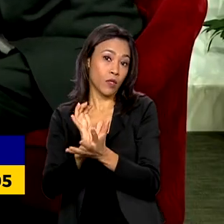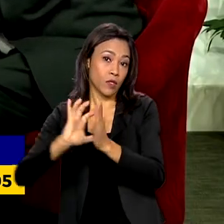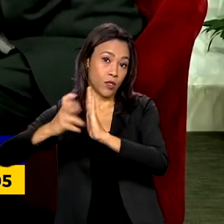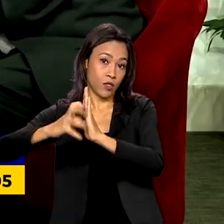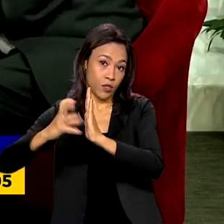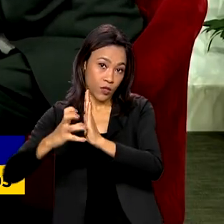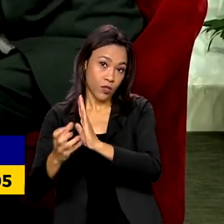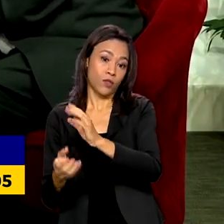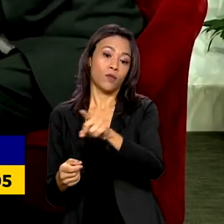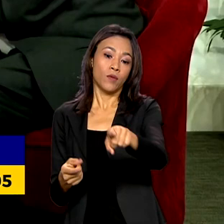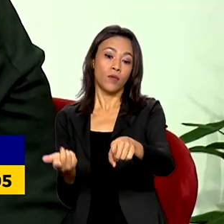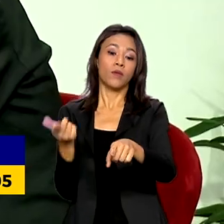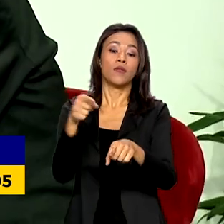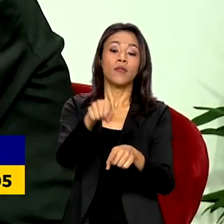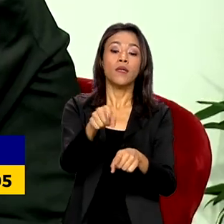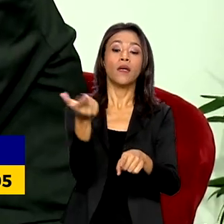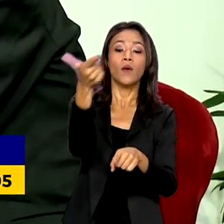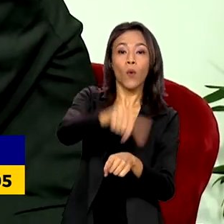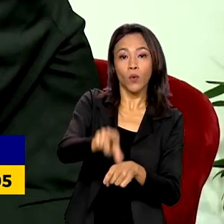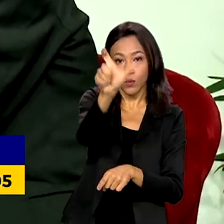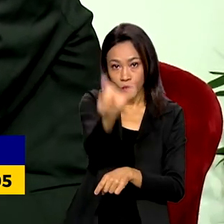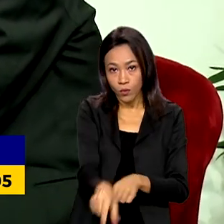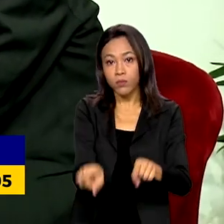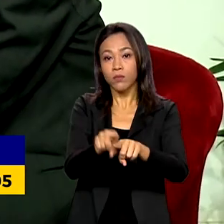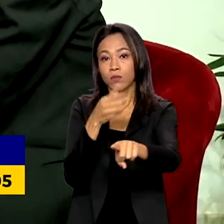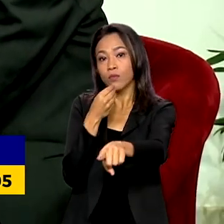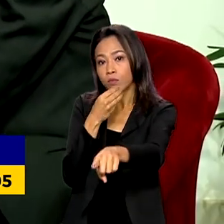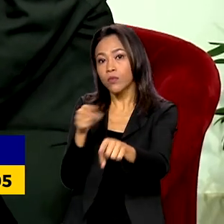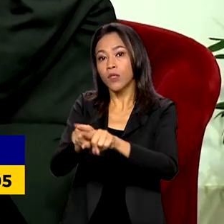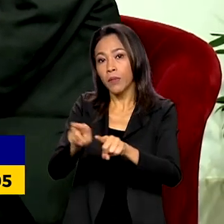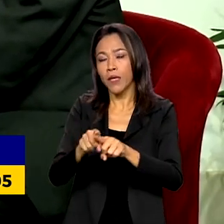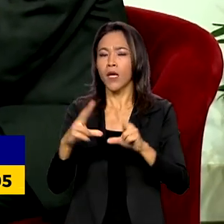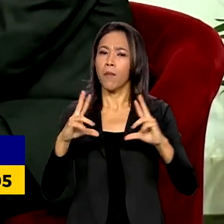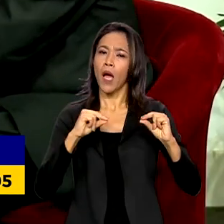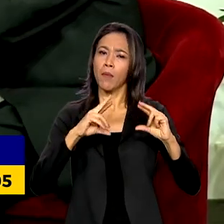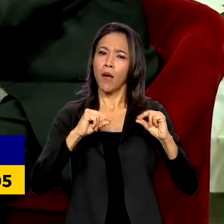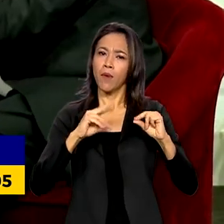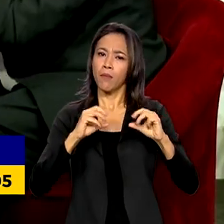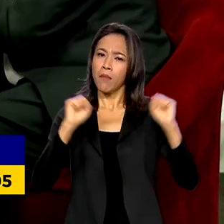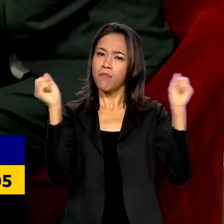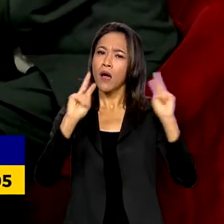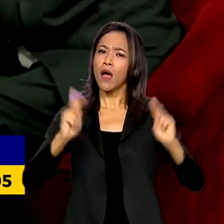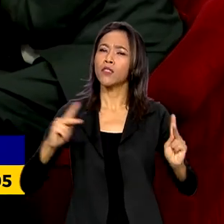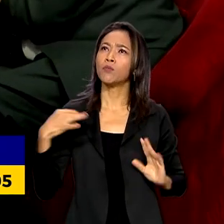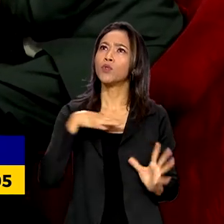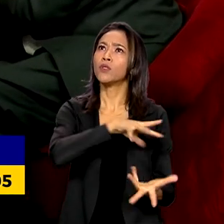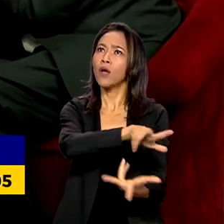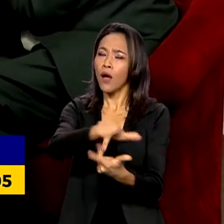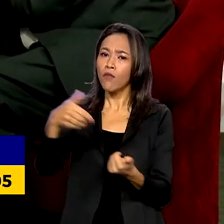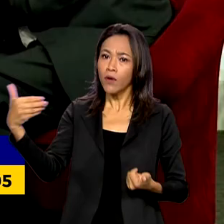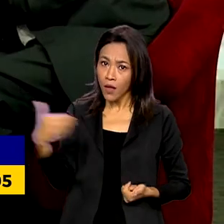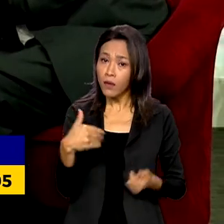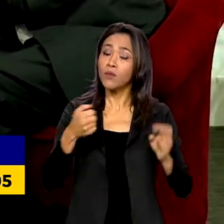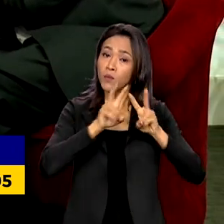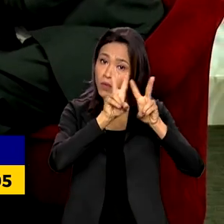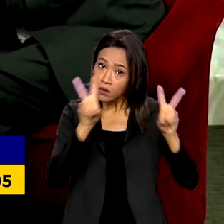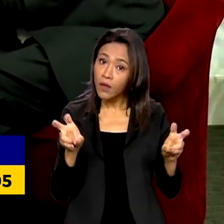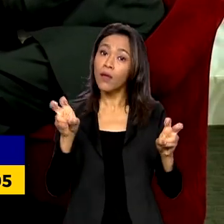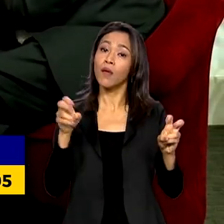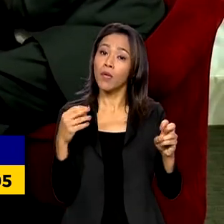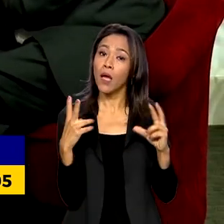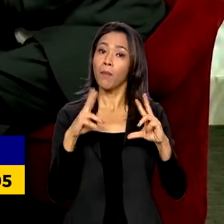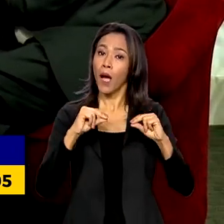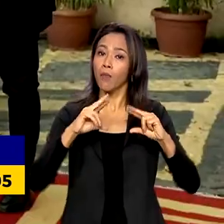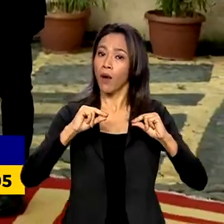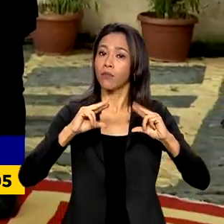-premier Máximo D'Alema. Paz mundial e desafios comuns a vários países foram alguns dos temas presentes